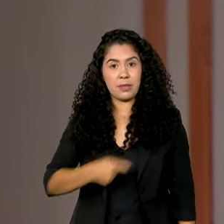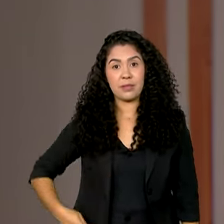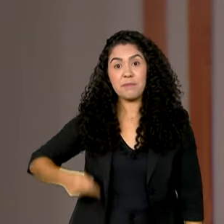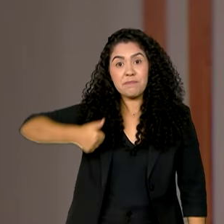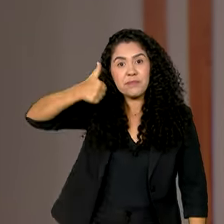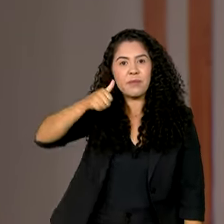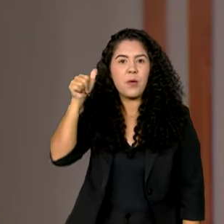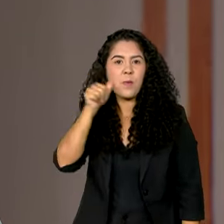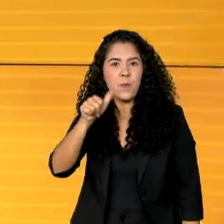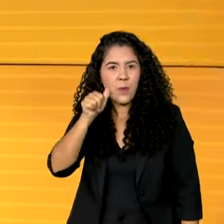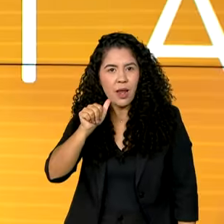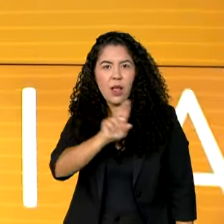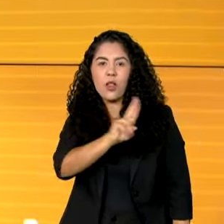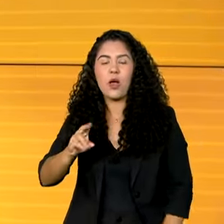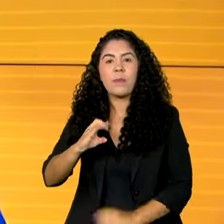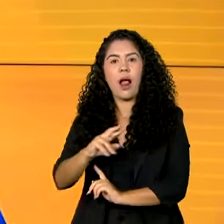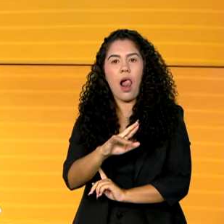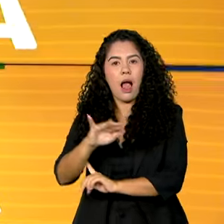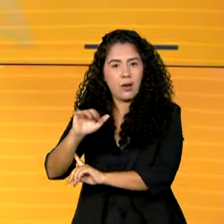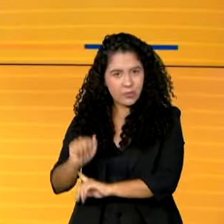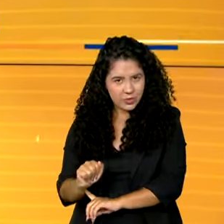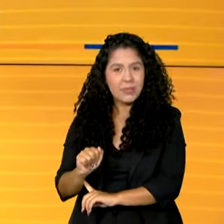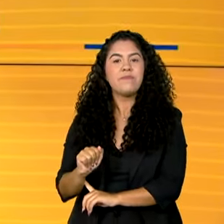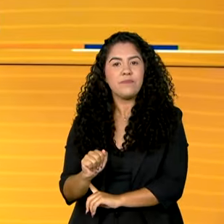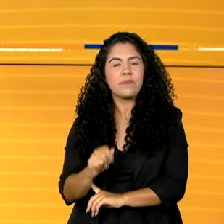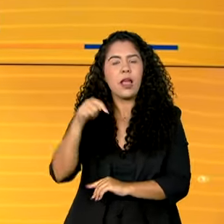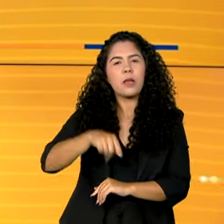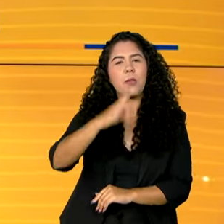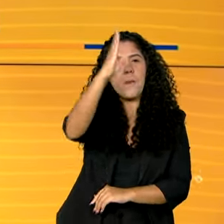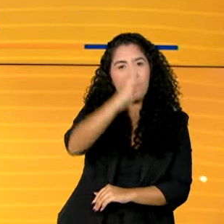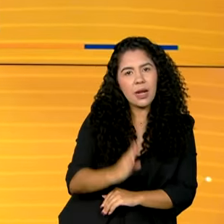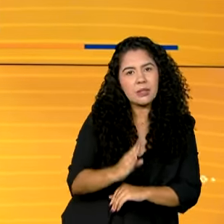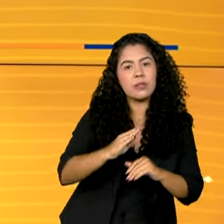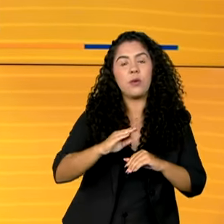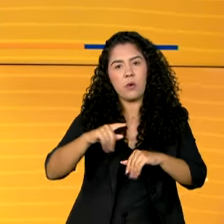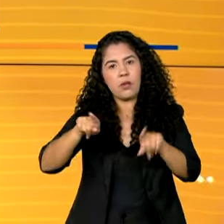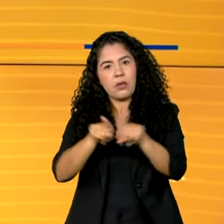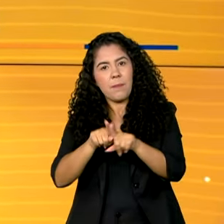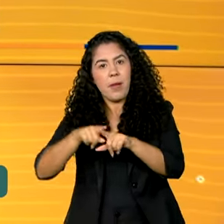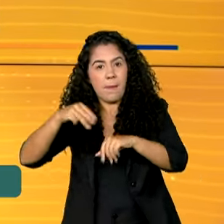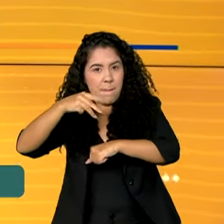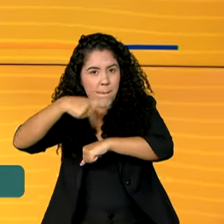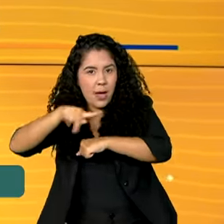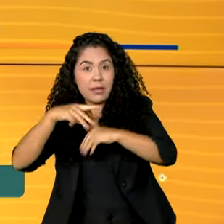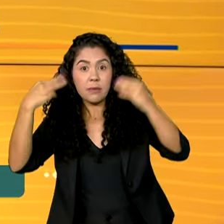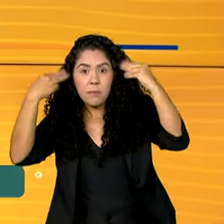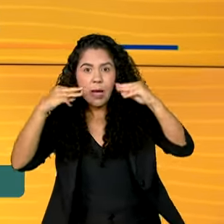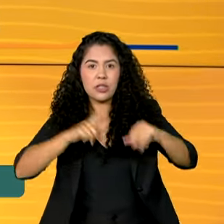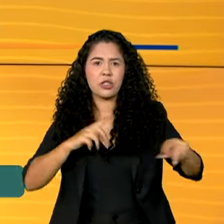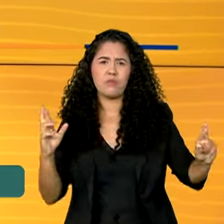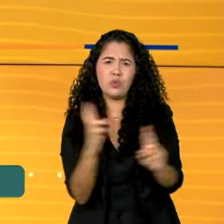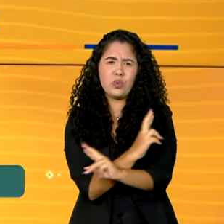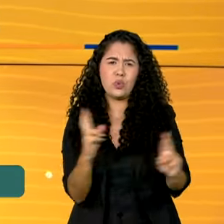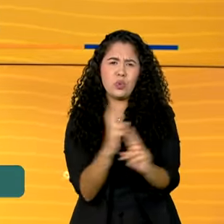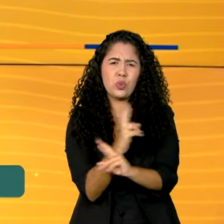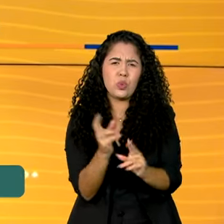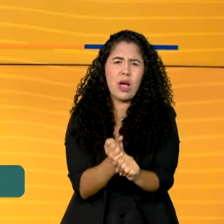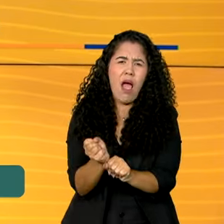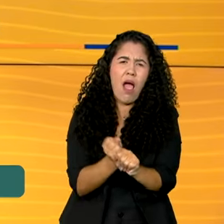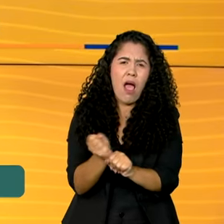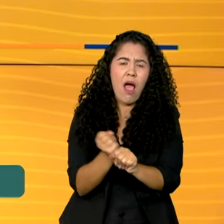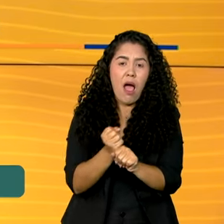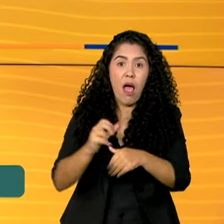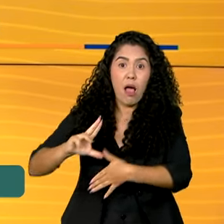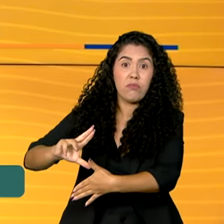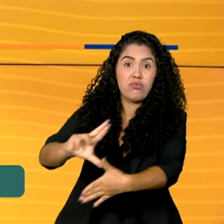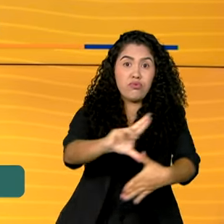Cláudia Schembaum. Brasil e México têm quase dois séculos de relações diplomáticas e são as duas maiores economias da América